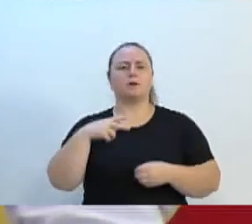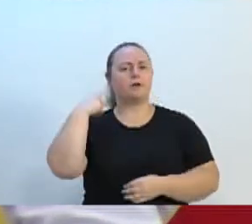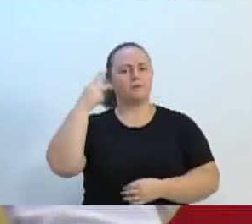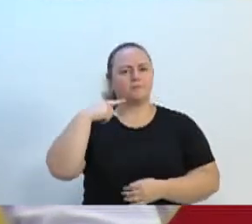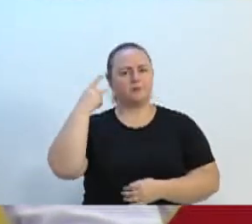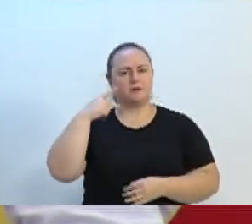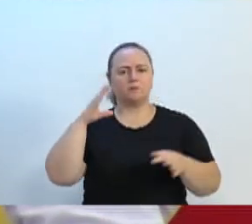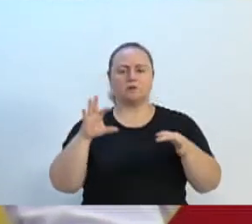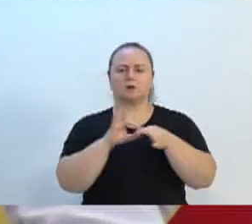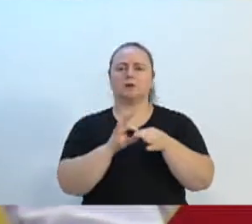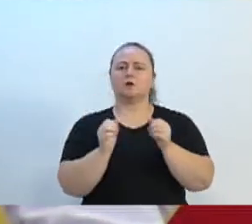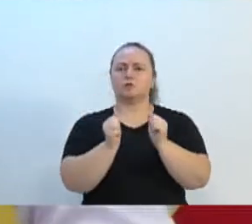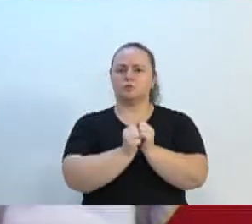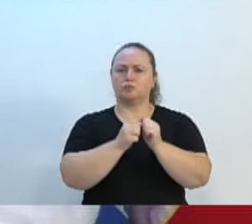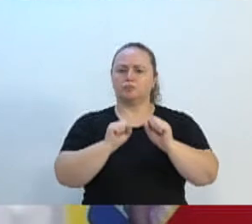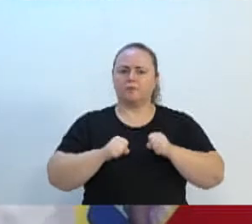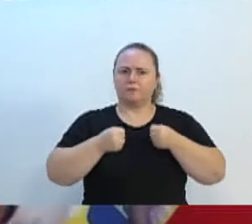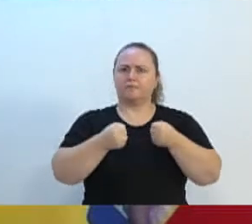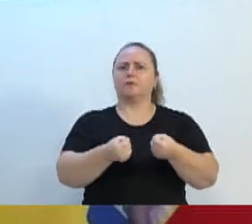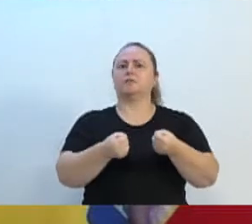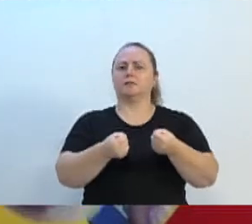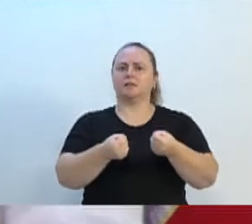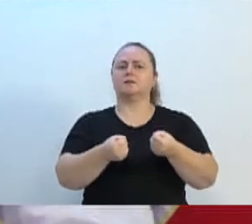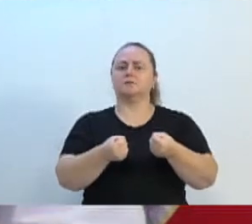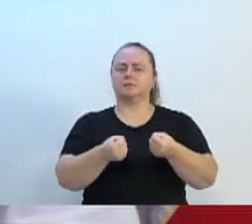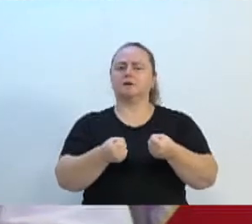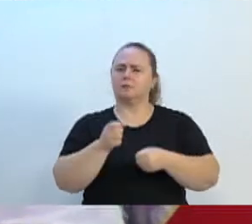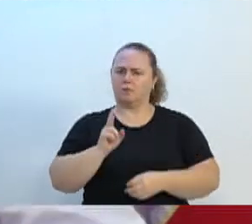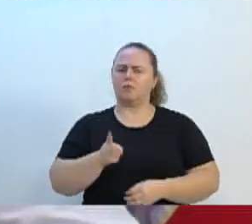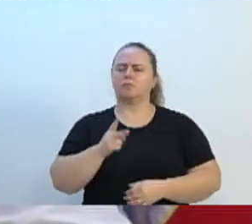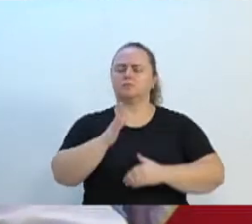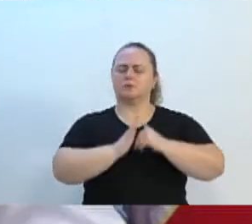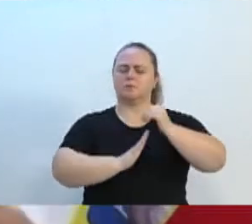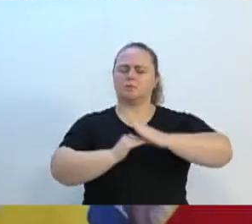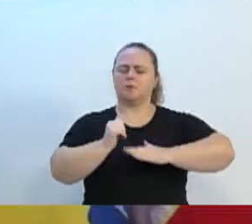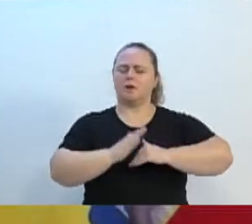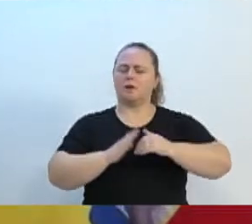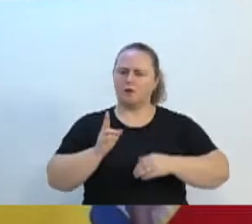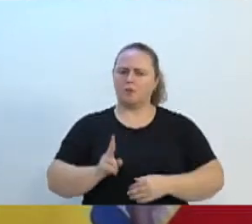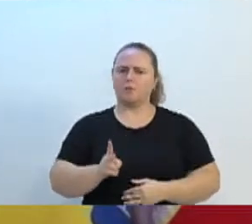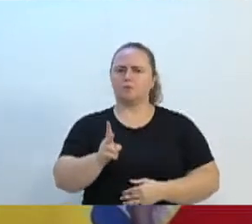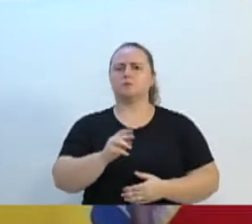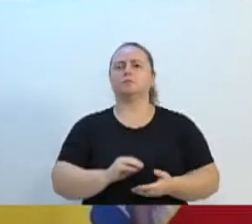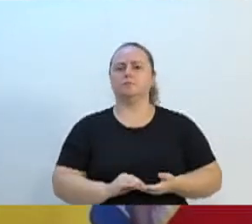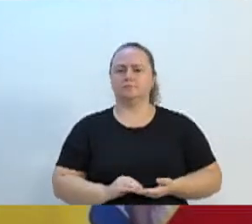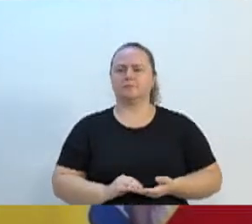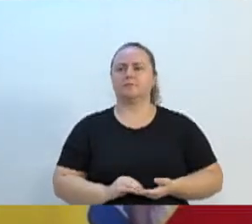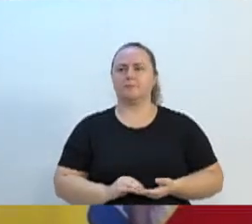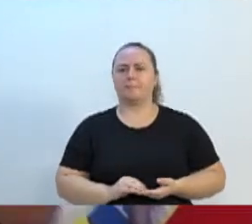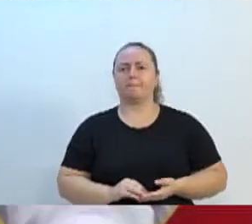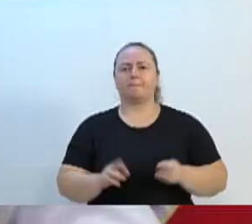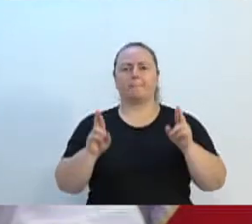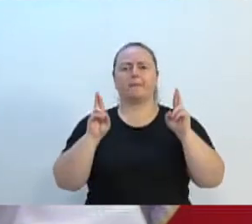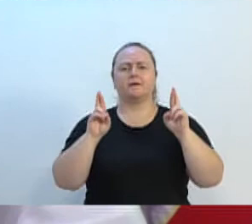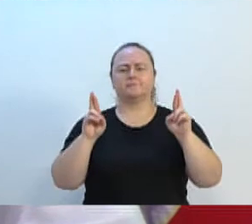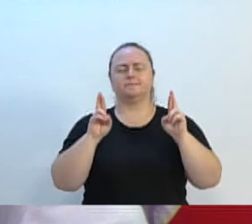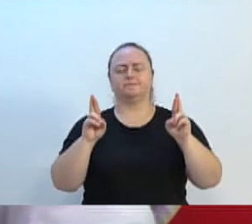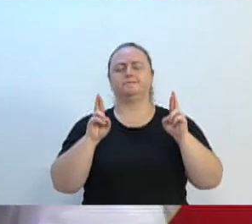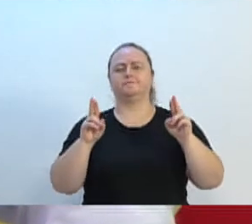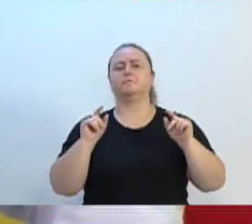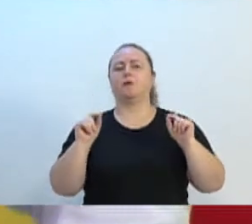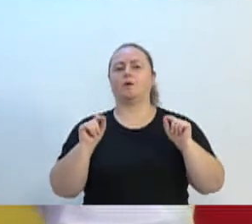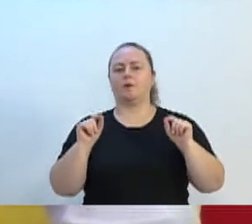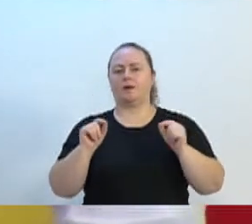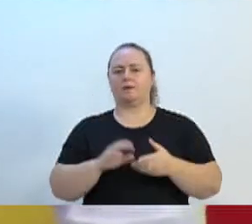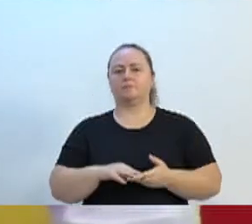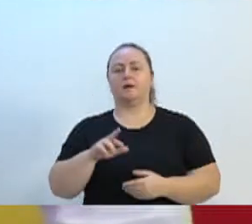fazem parte. Vai fortalecer. Vai continuar as obras. Espero, espero que não aconteça ali do governo, que nem